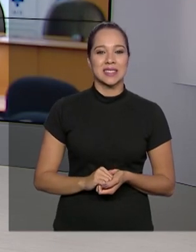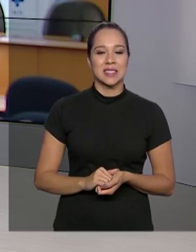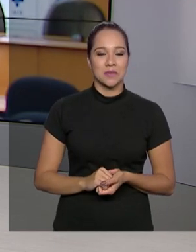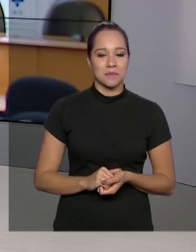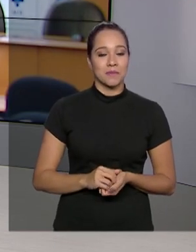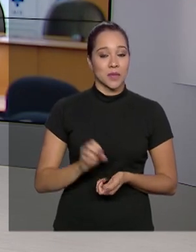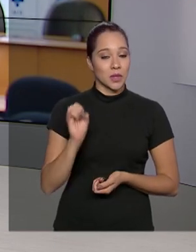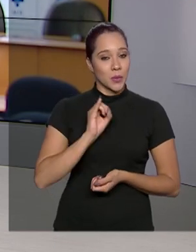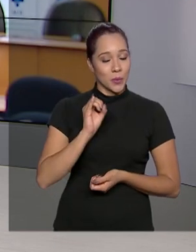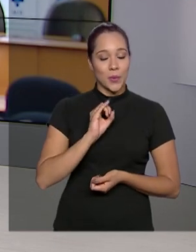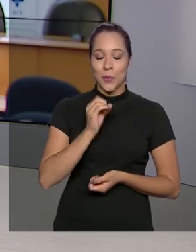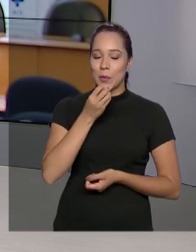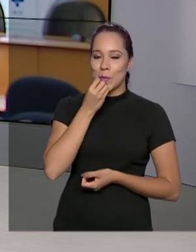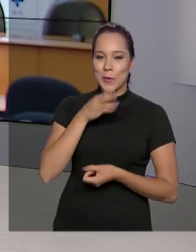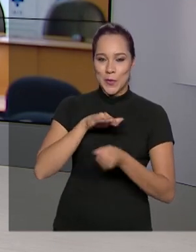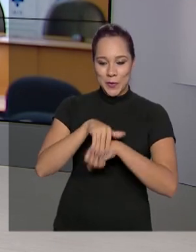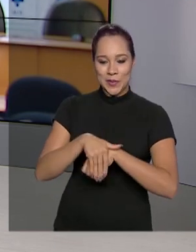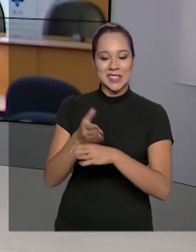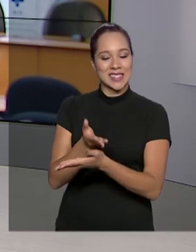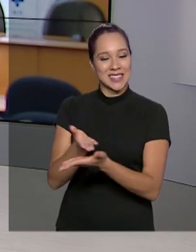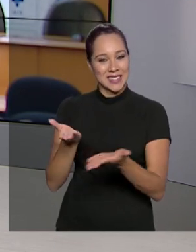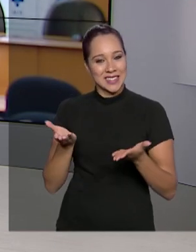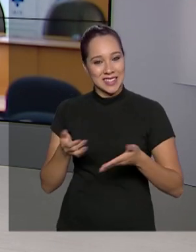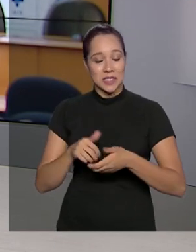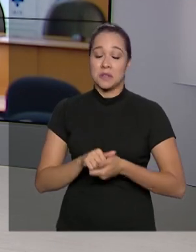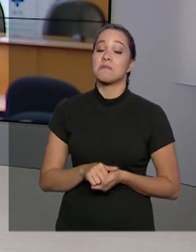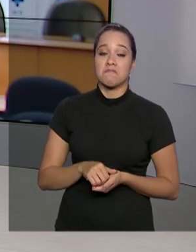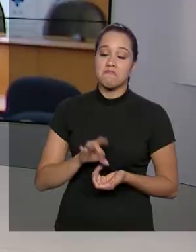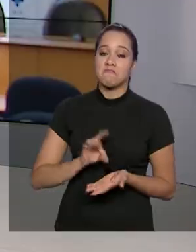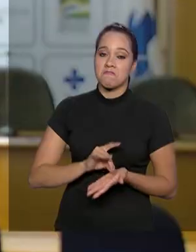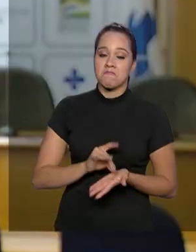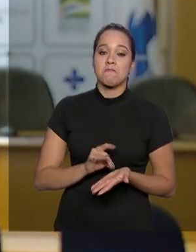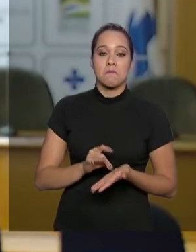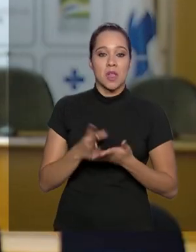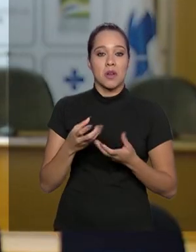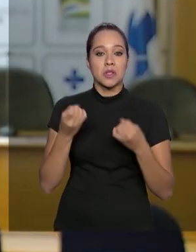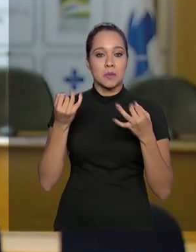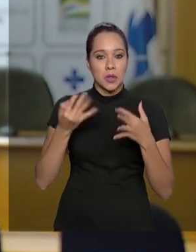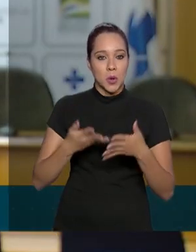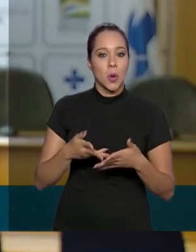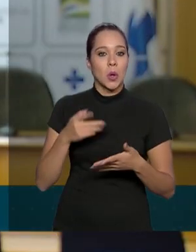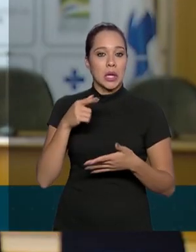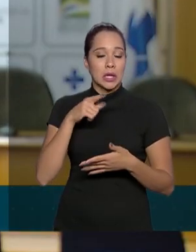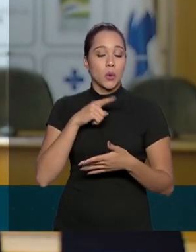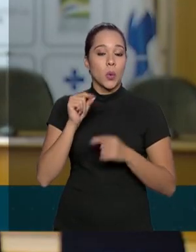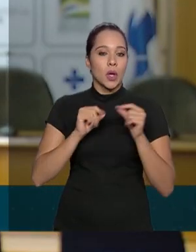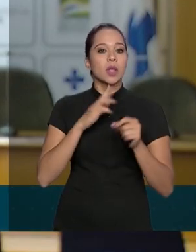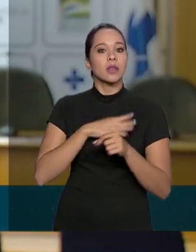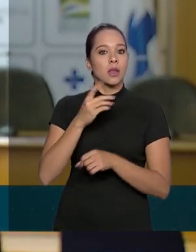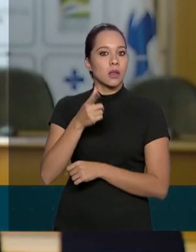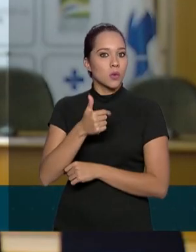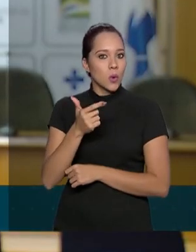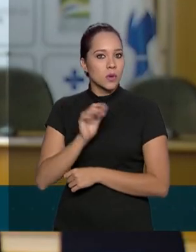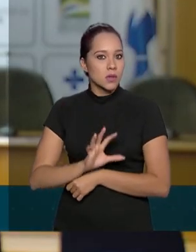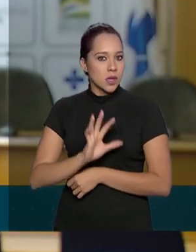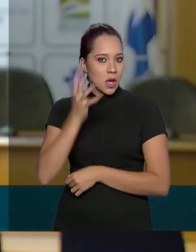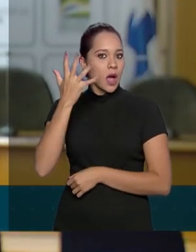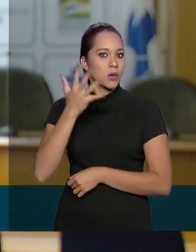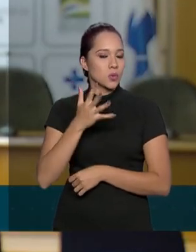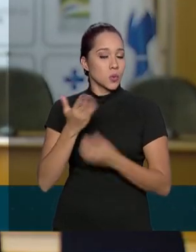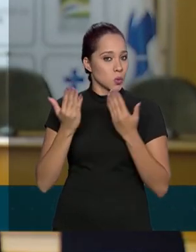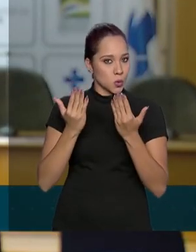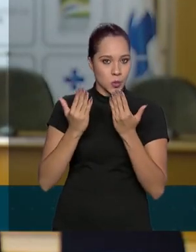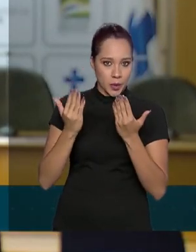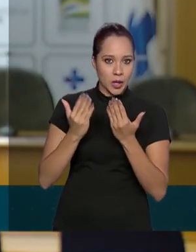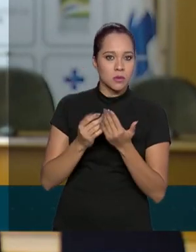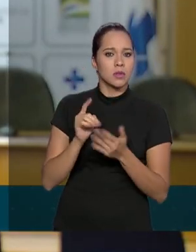Oi, Roberto. Boa noite para você. Boa noite a todos. E é isso mesmo. De acordo com o boletim epidemiológico, são 12 casos suspeitos e 10